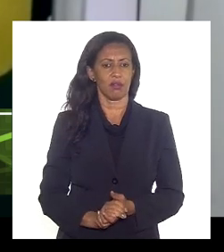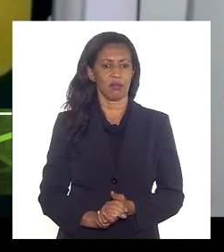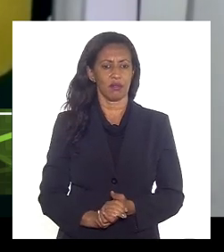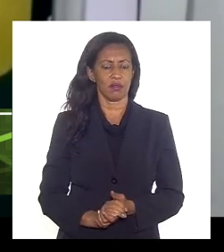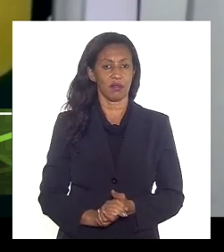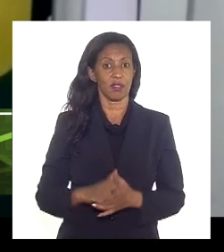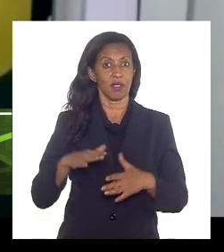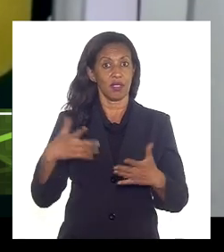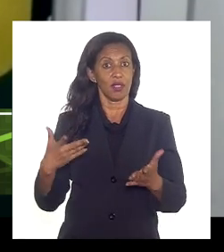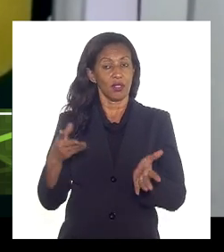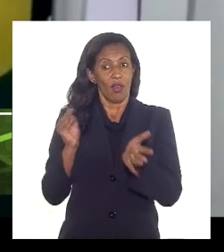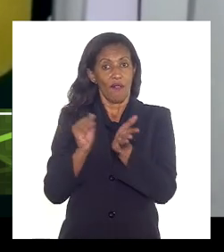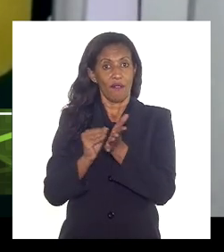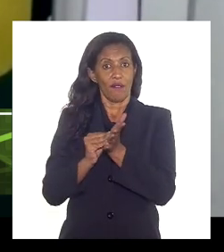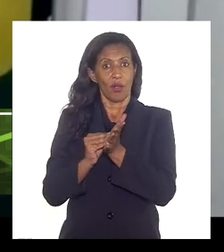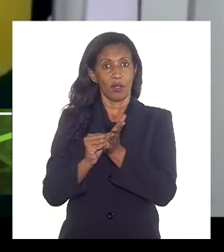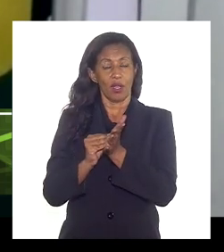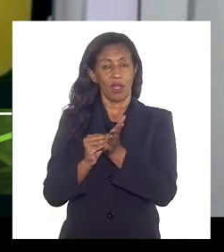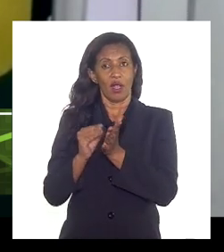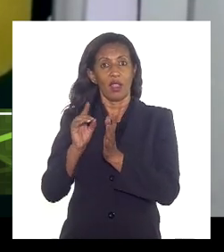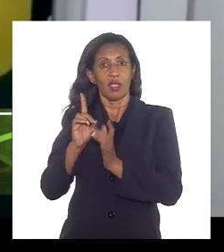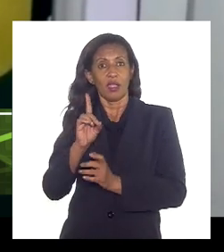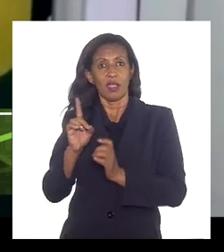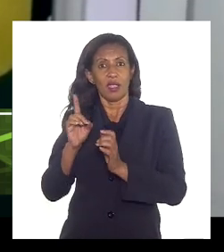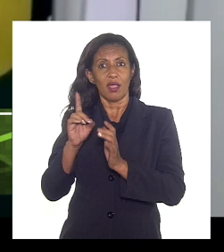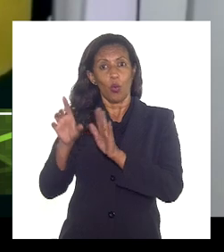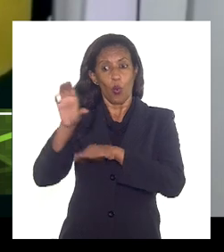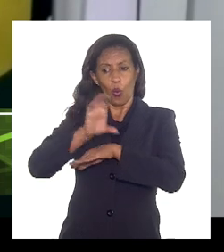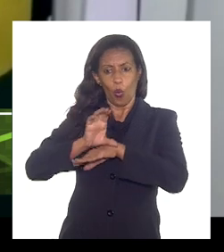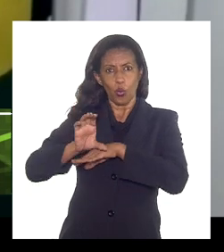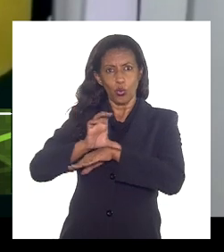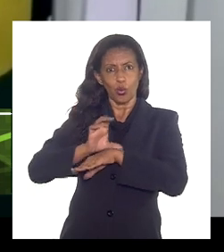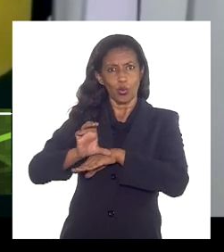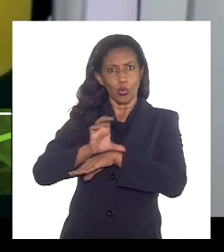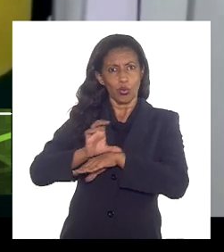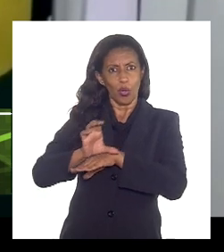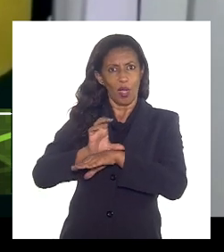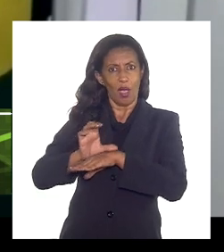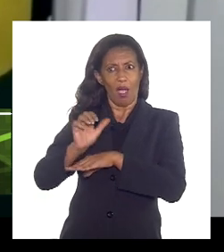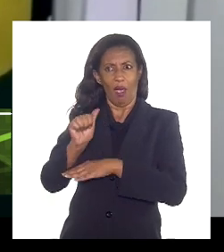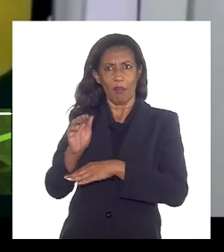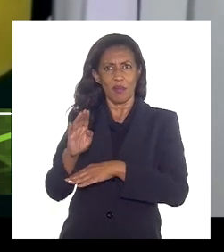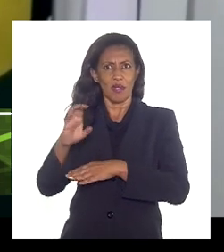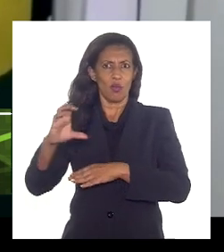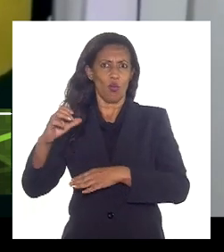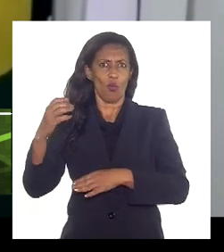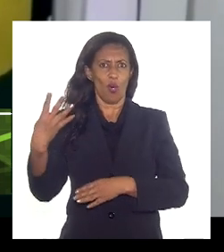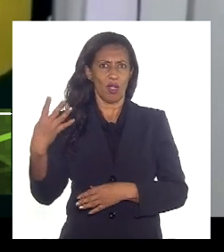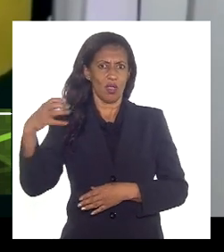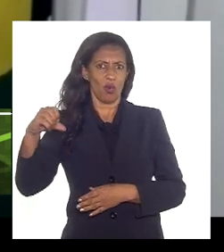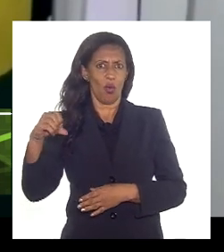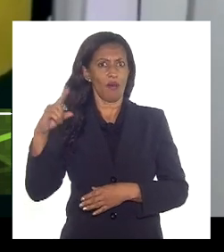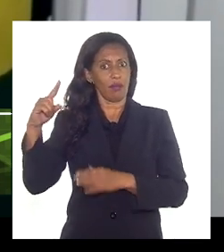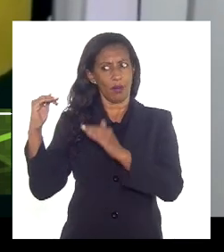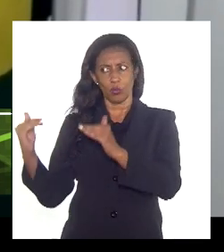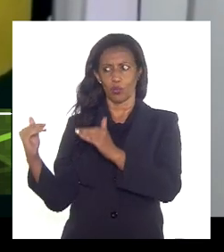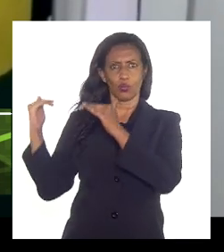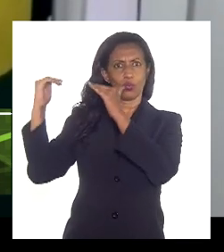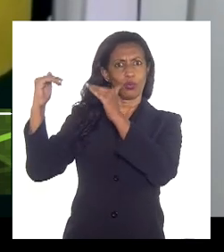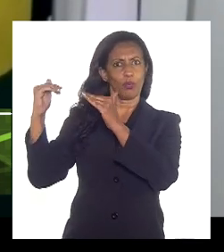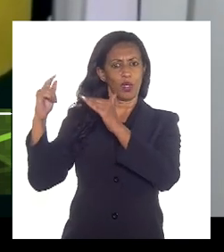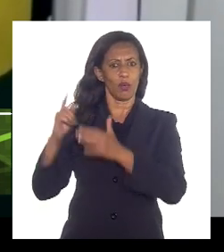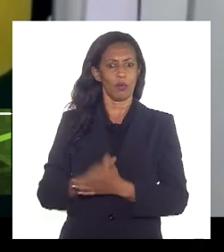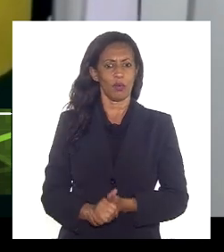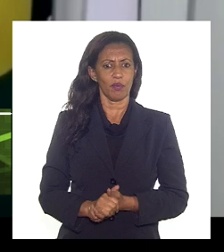declaratória de constitucionalidade ADC 49 que tramita no Supremo que pode